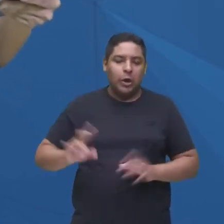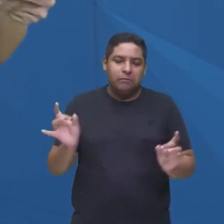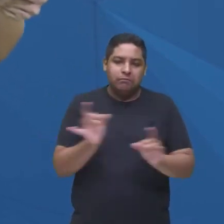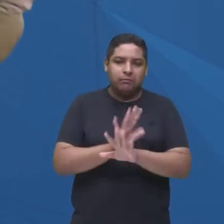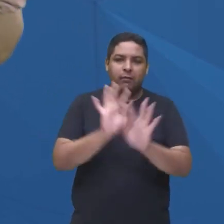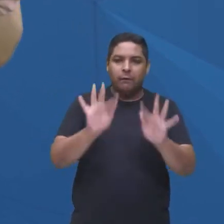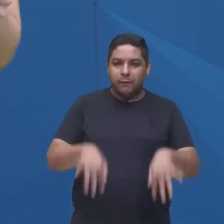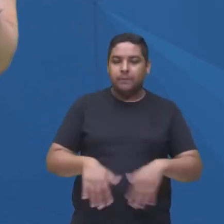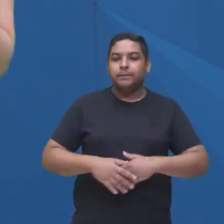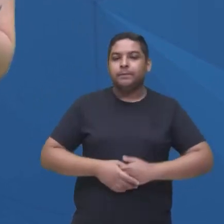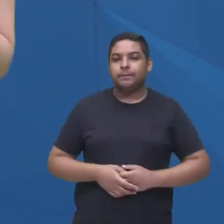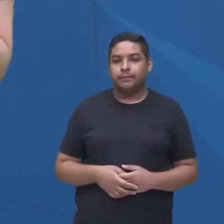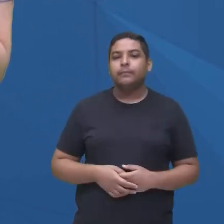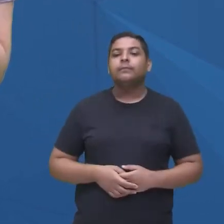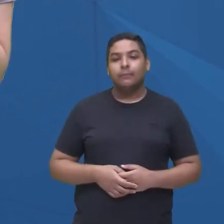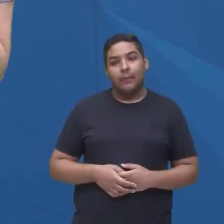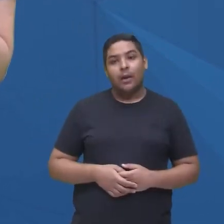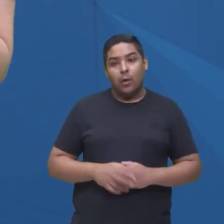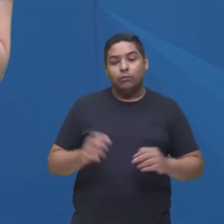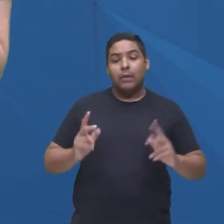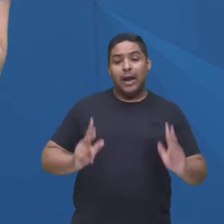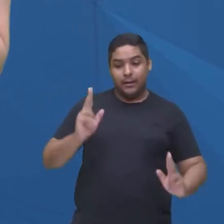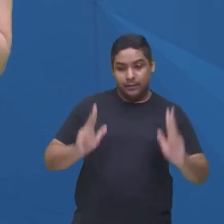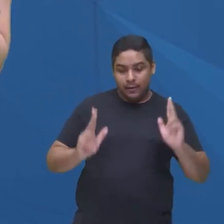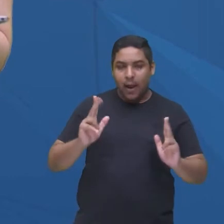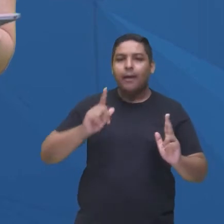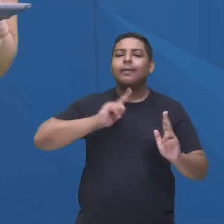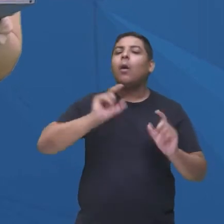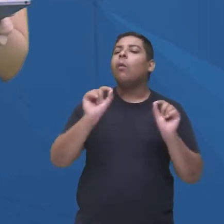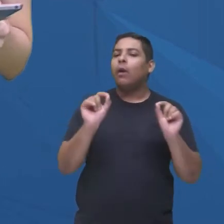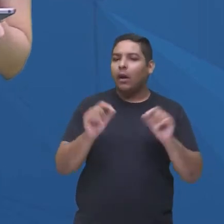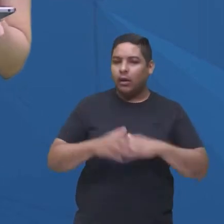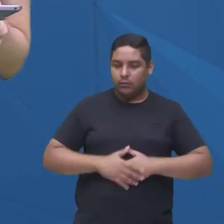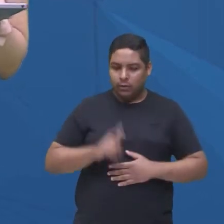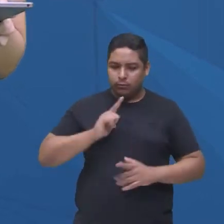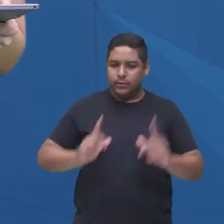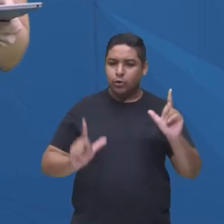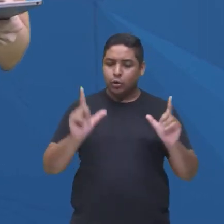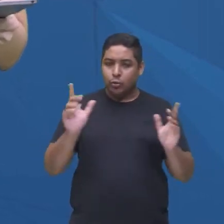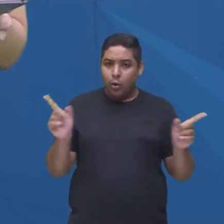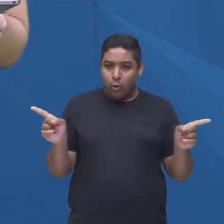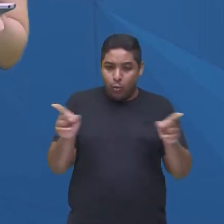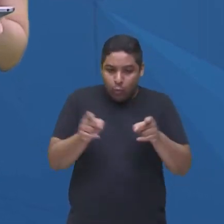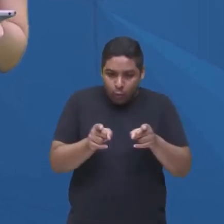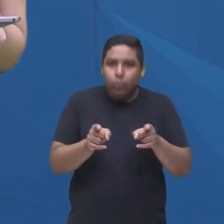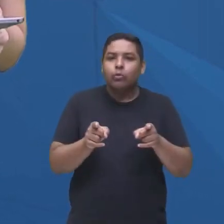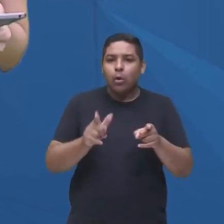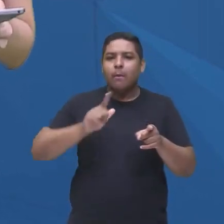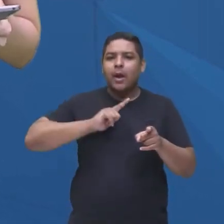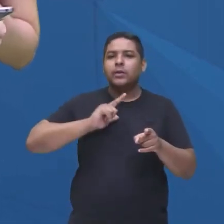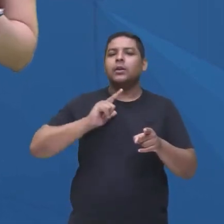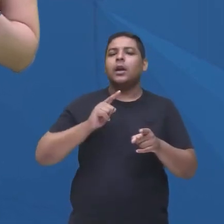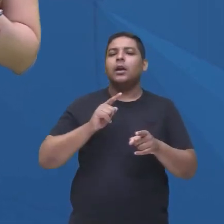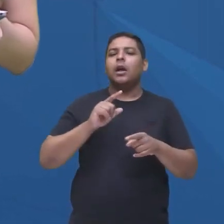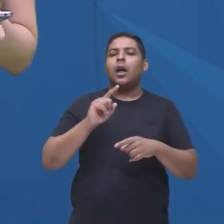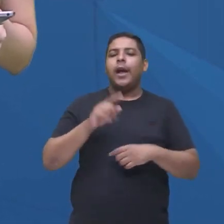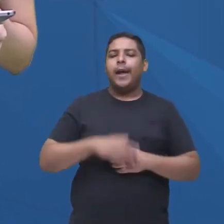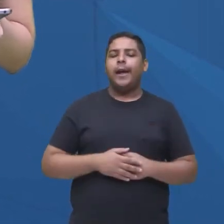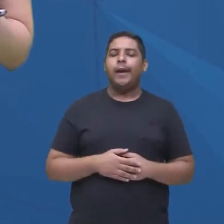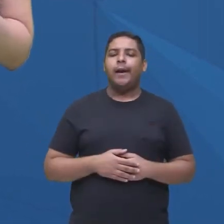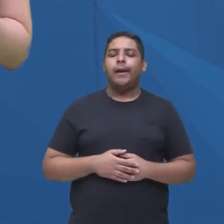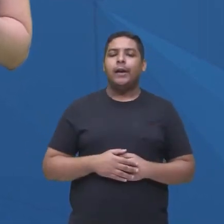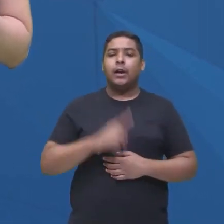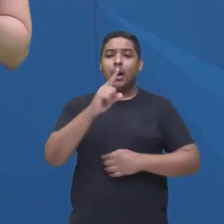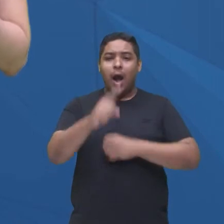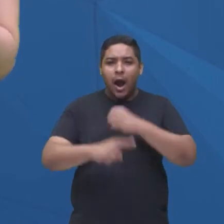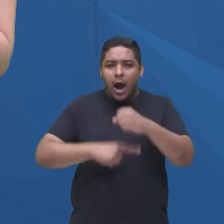uma quantidade de episódios mais curtas, né? Mas ela tem esse ciclo que normalmente é anual, é semestral.